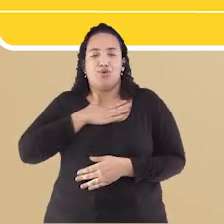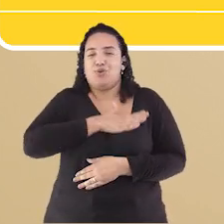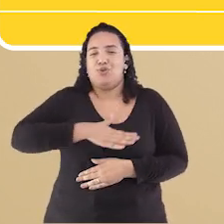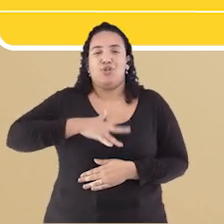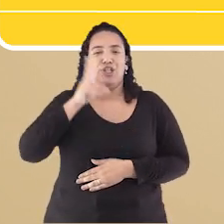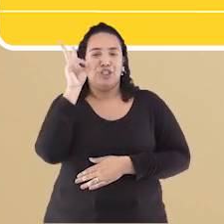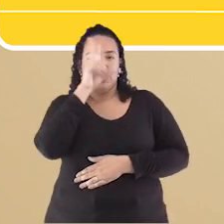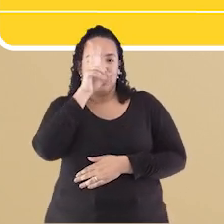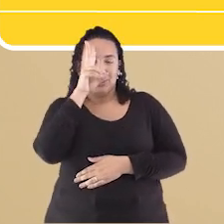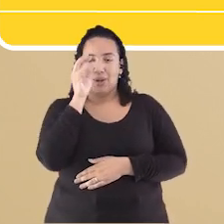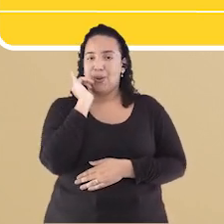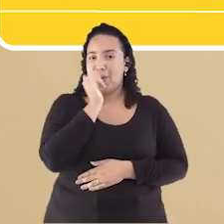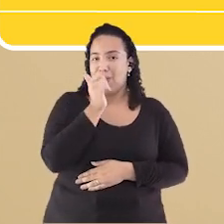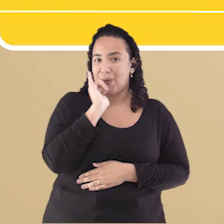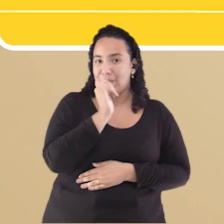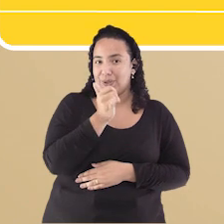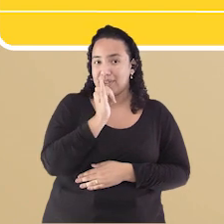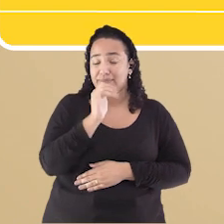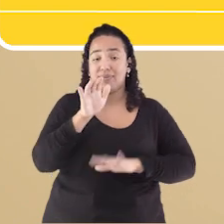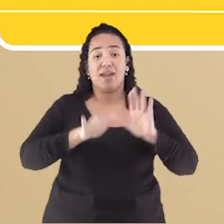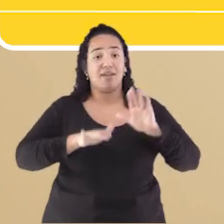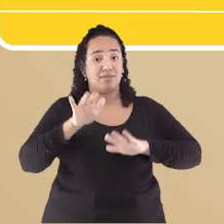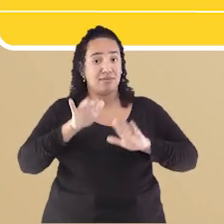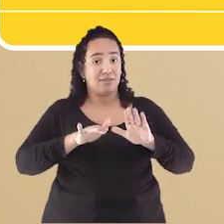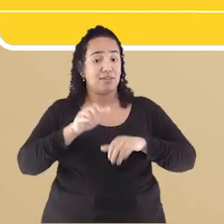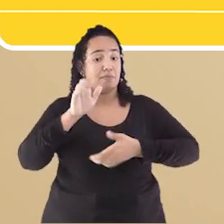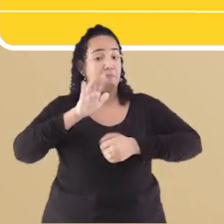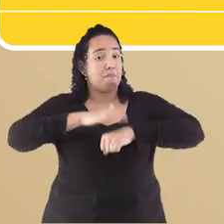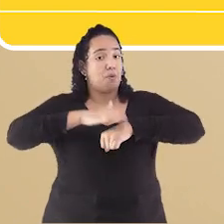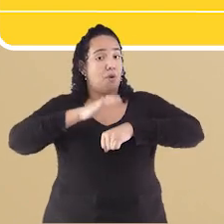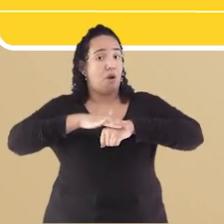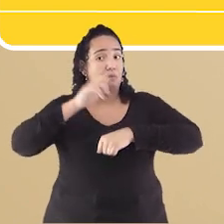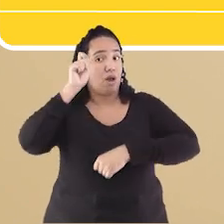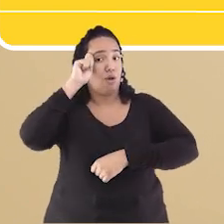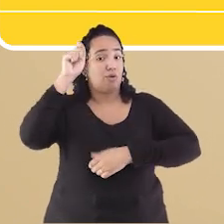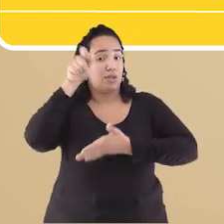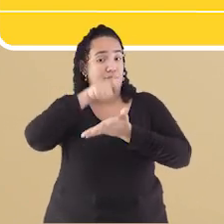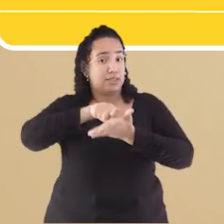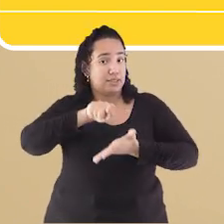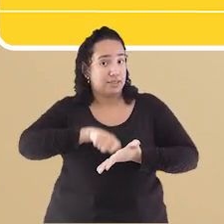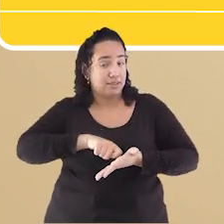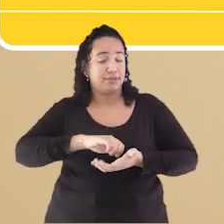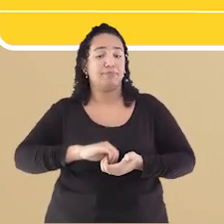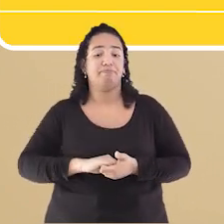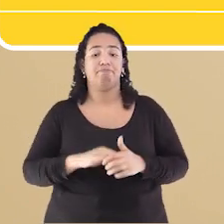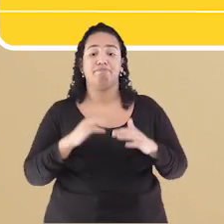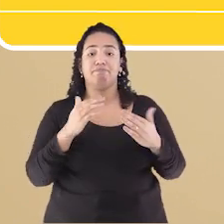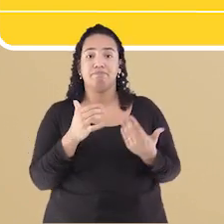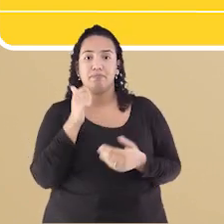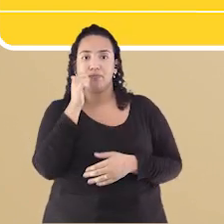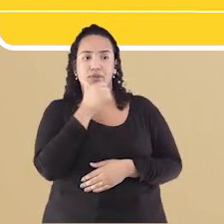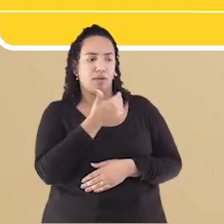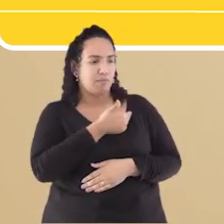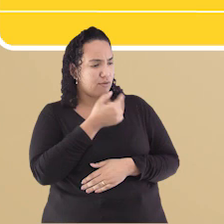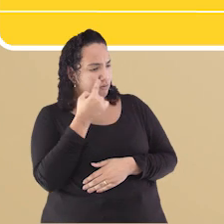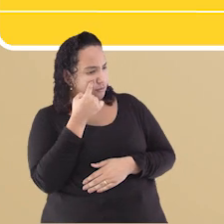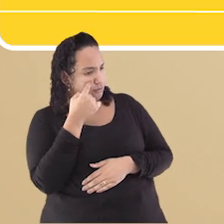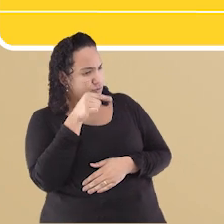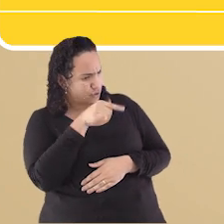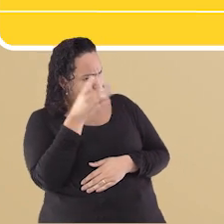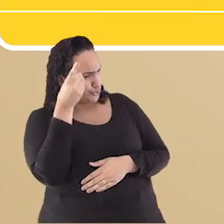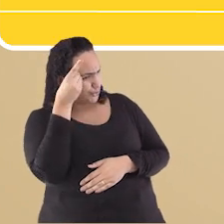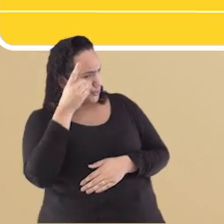contar histórias E muitas eram escritas por ela A amiga, vendo esse talento, a